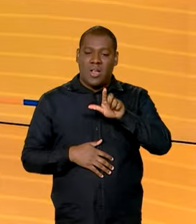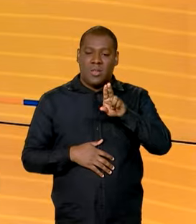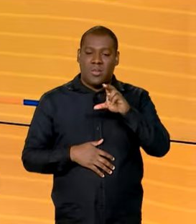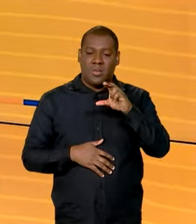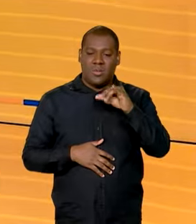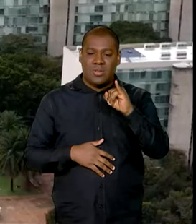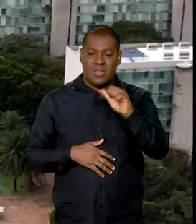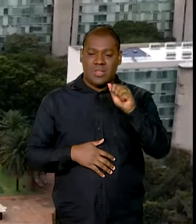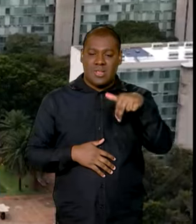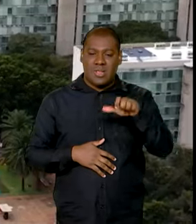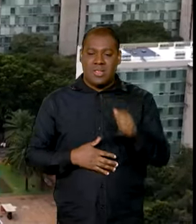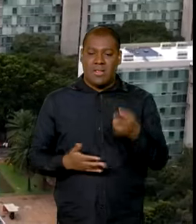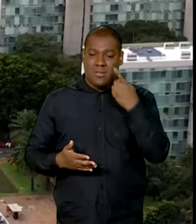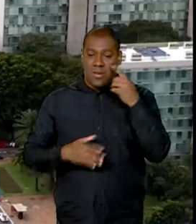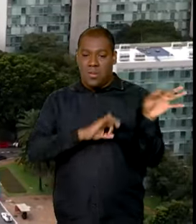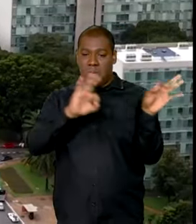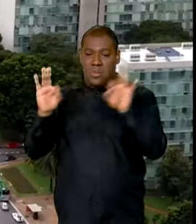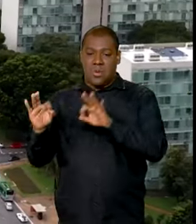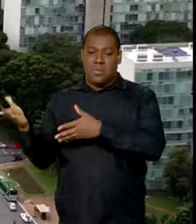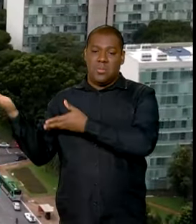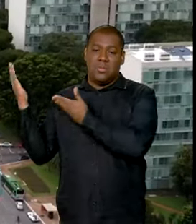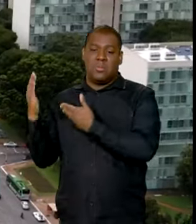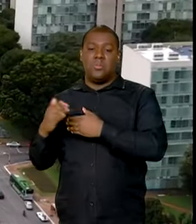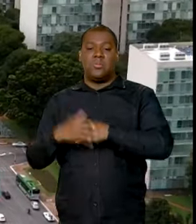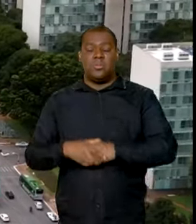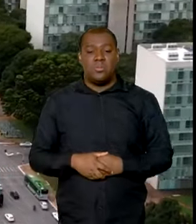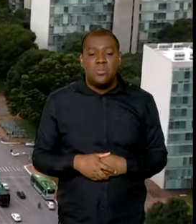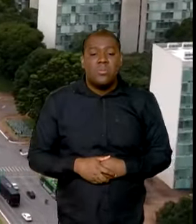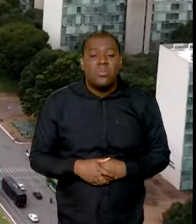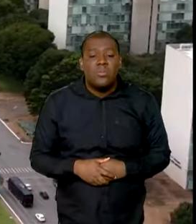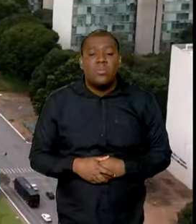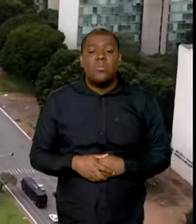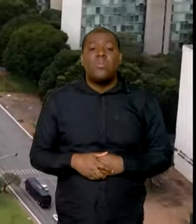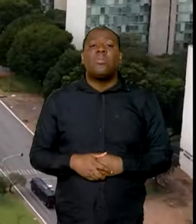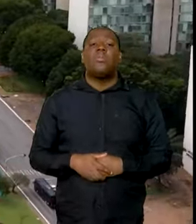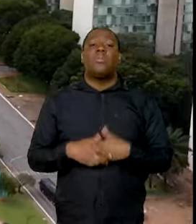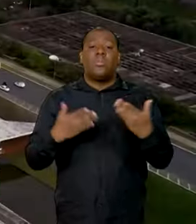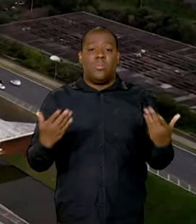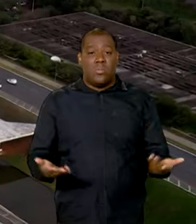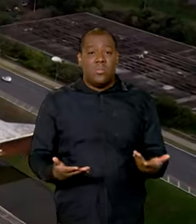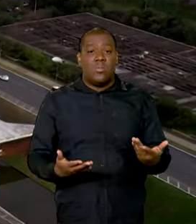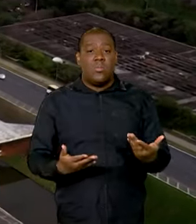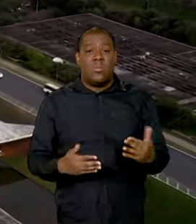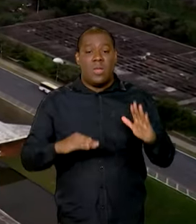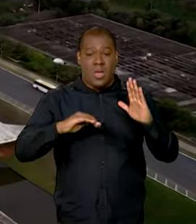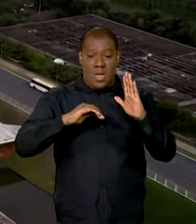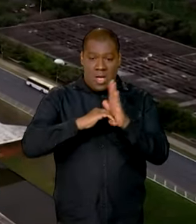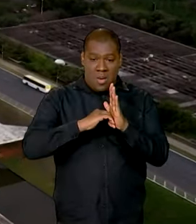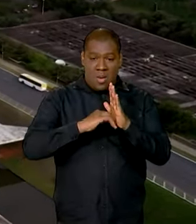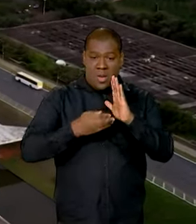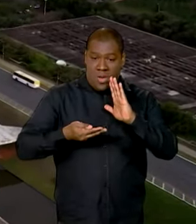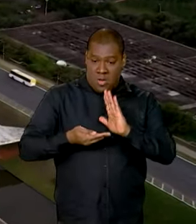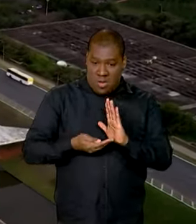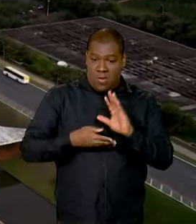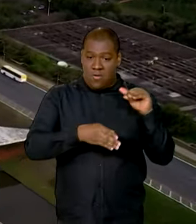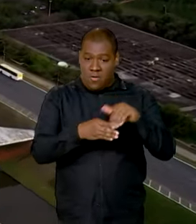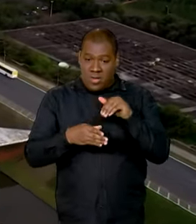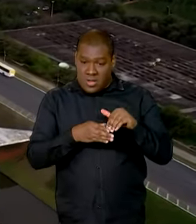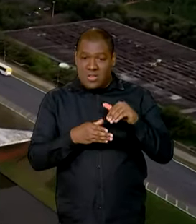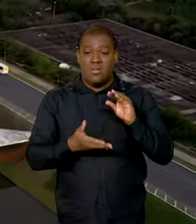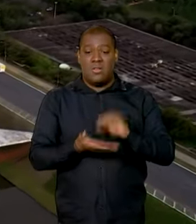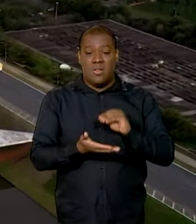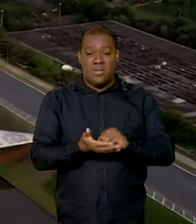de Holanda. A proposta, que ainda precisa ser votada pela Câmara e o Senado, traz